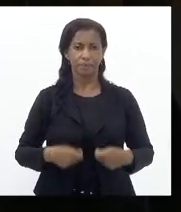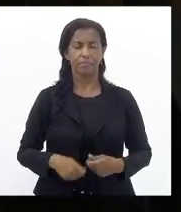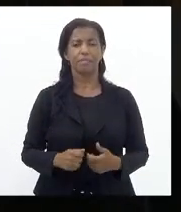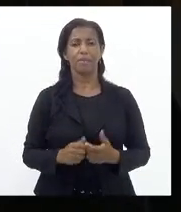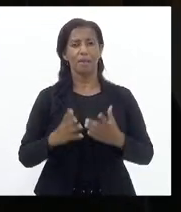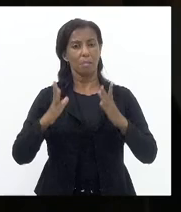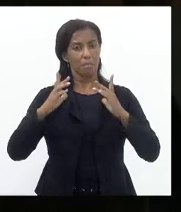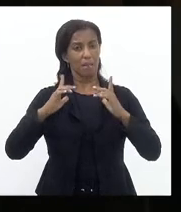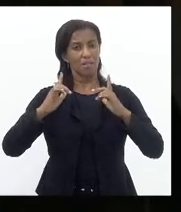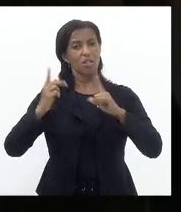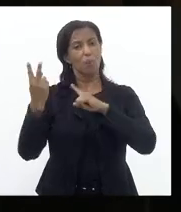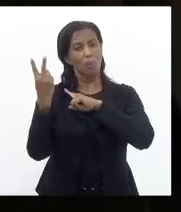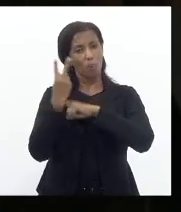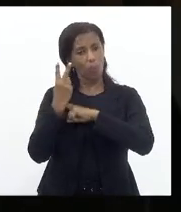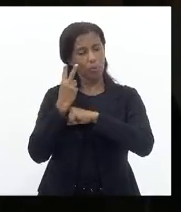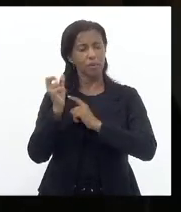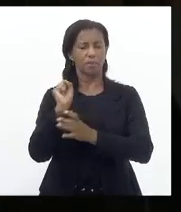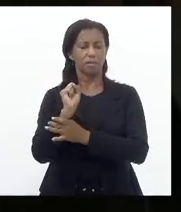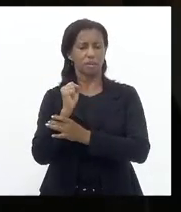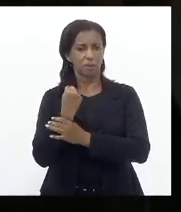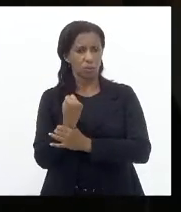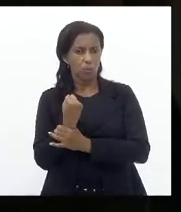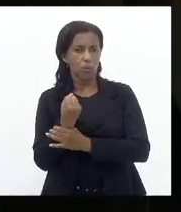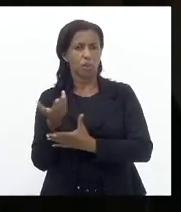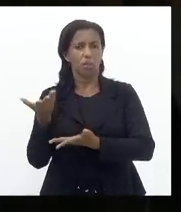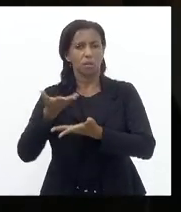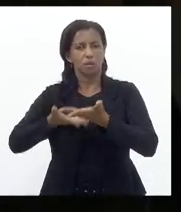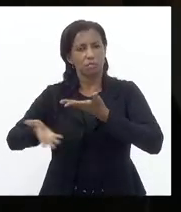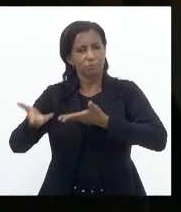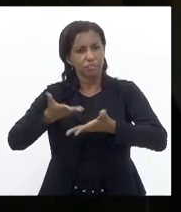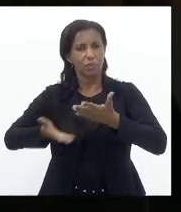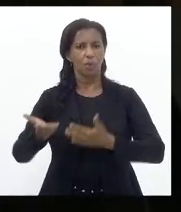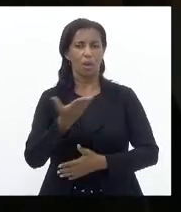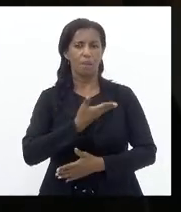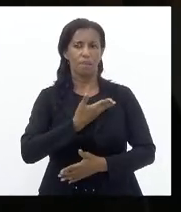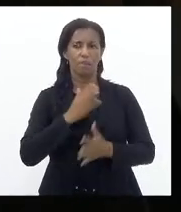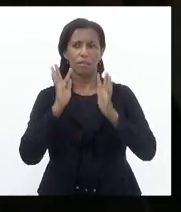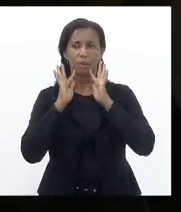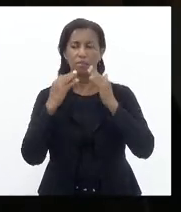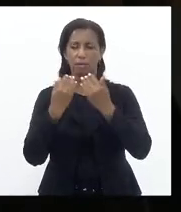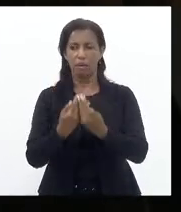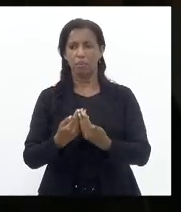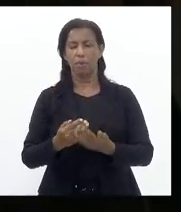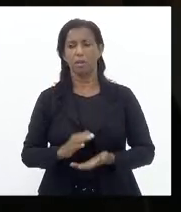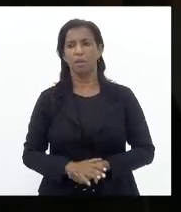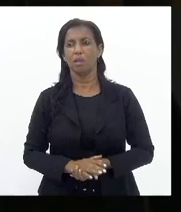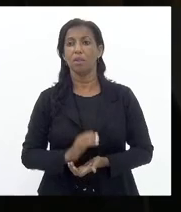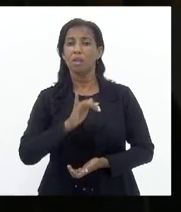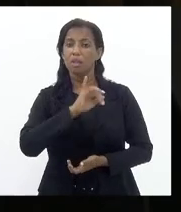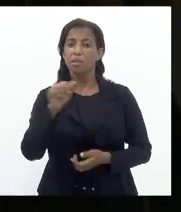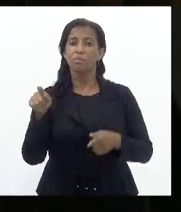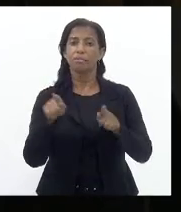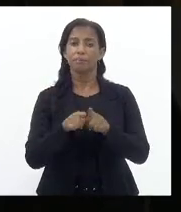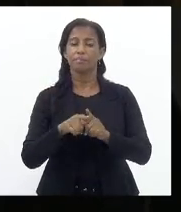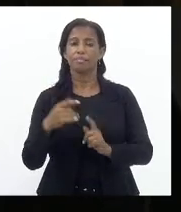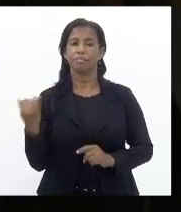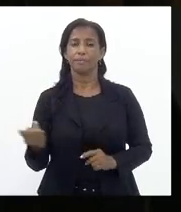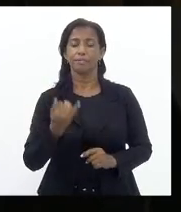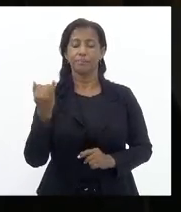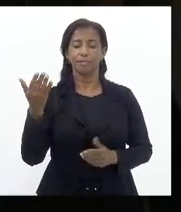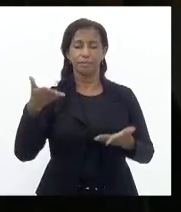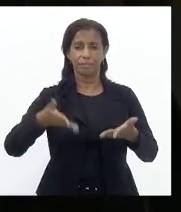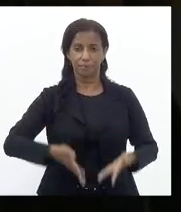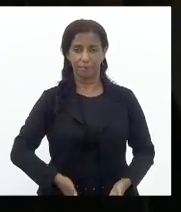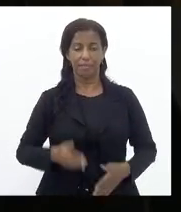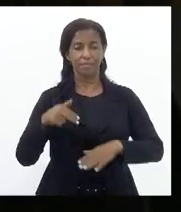imunizar Ter a segurança Do convívio Dos seus amigos Da sua família Isso também É muito importante Estar aqui